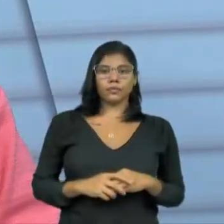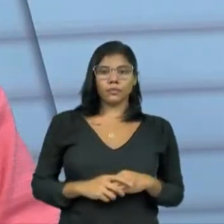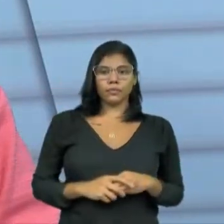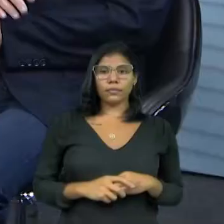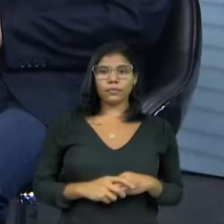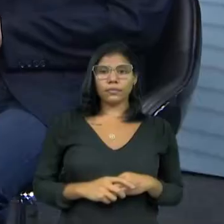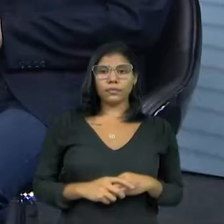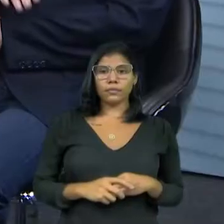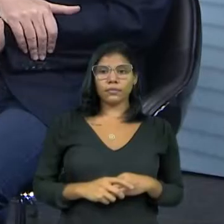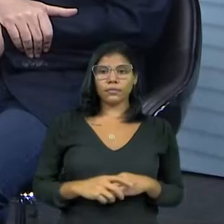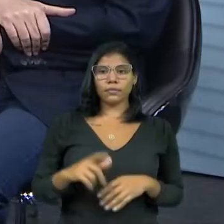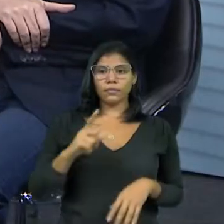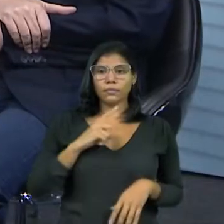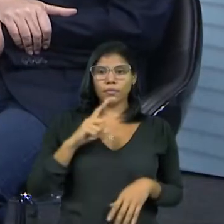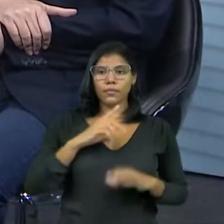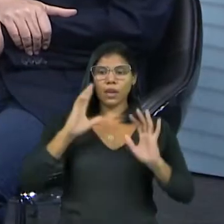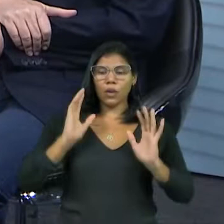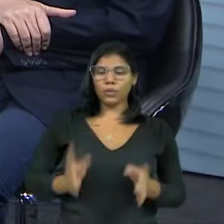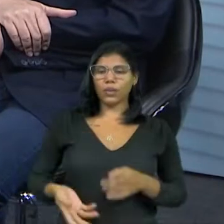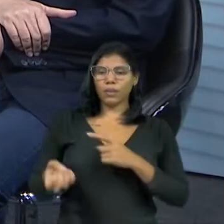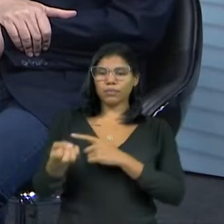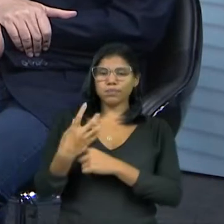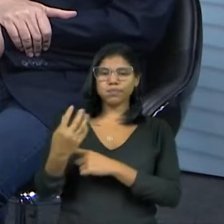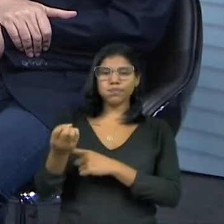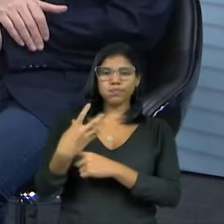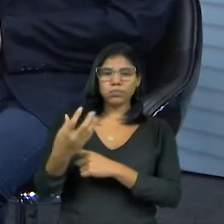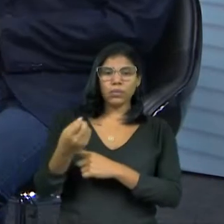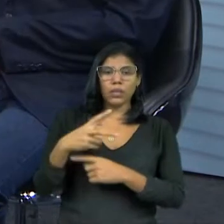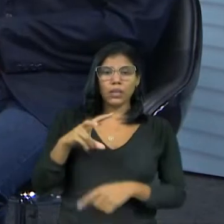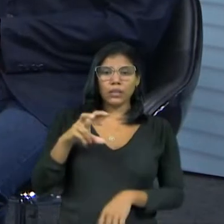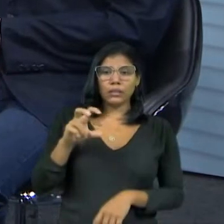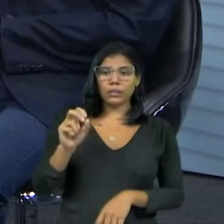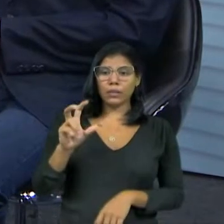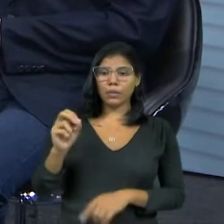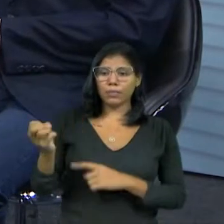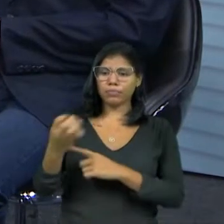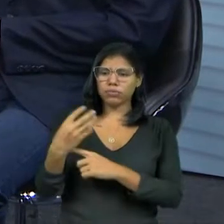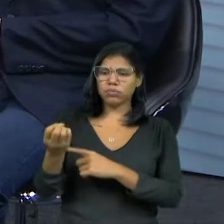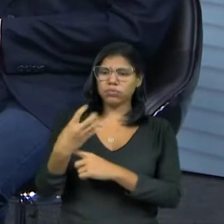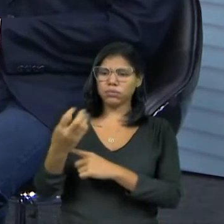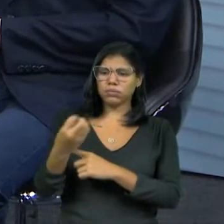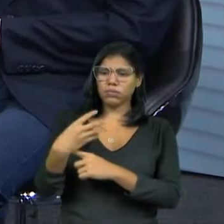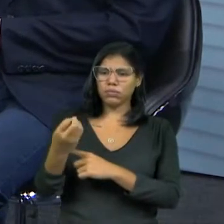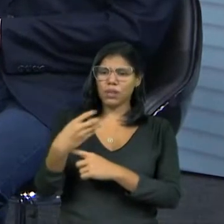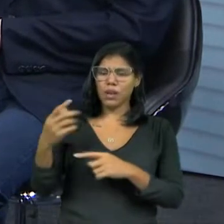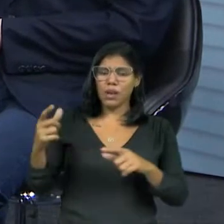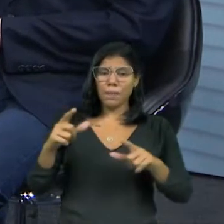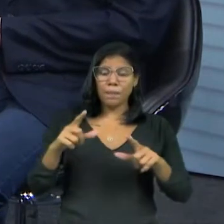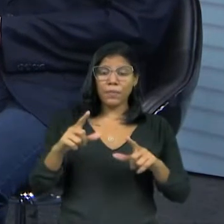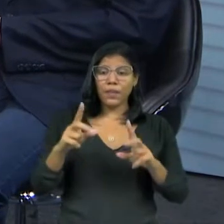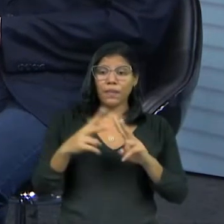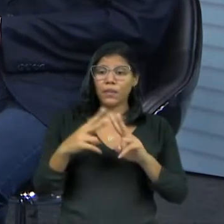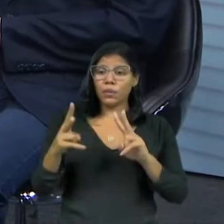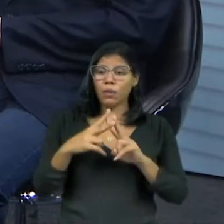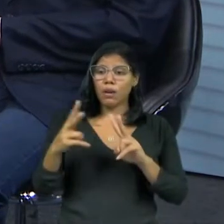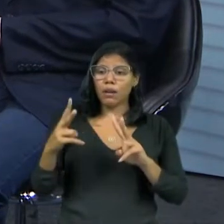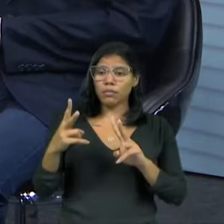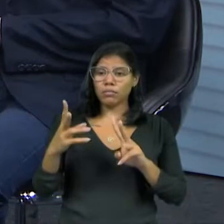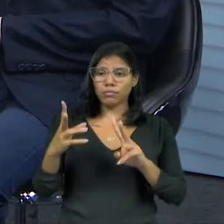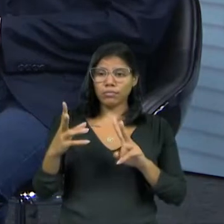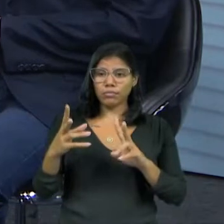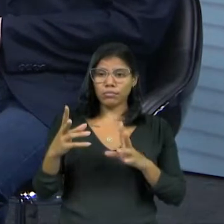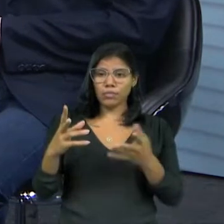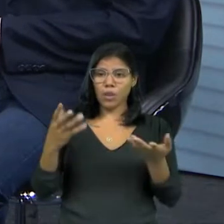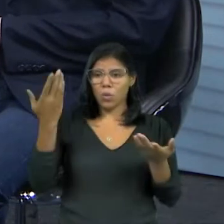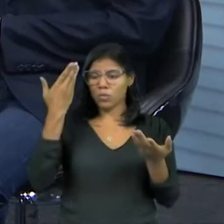virtuais. Recebi mais de 50. Os seus santinhos virtuais. É bom porque a gente vai vendo que nem sabia que fulano é